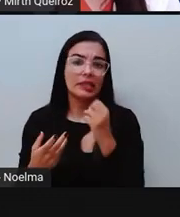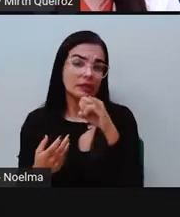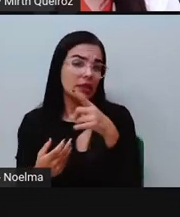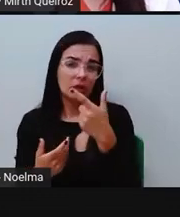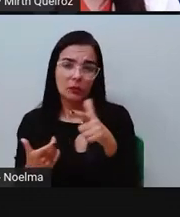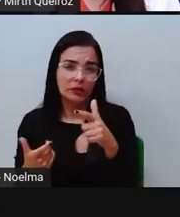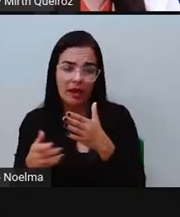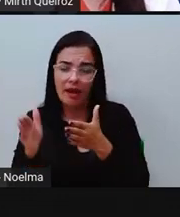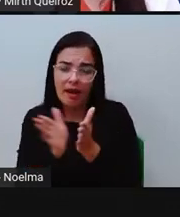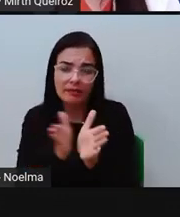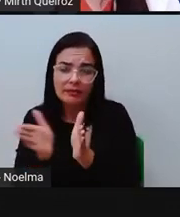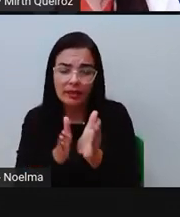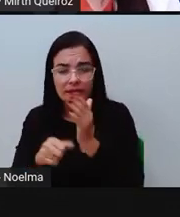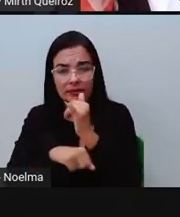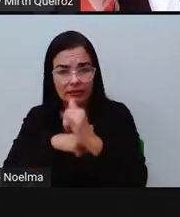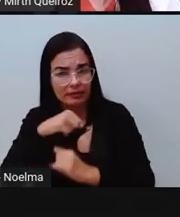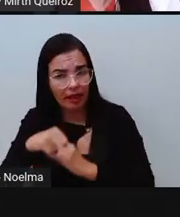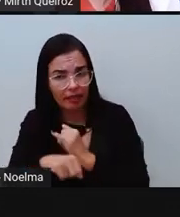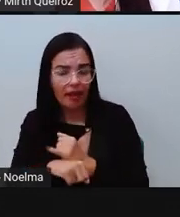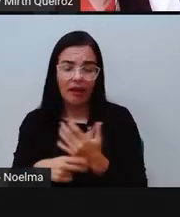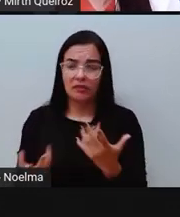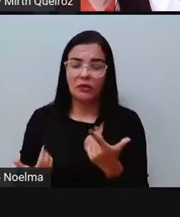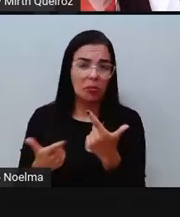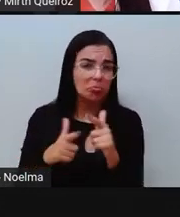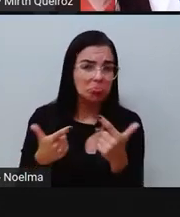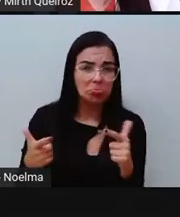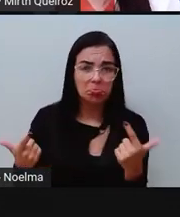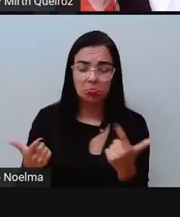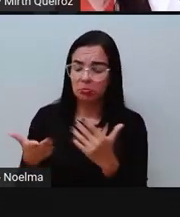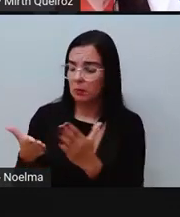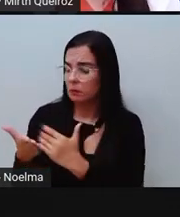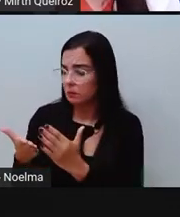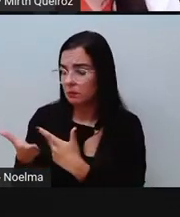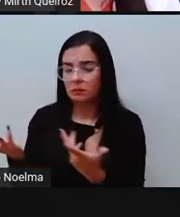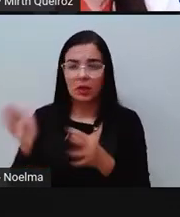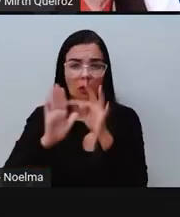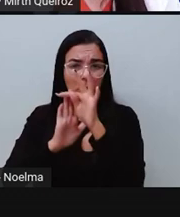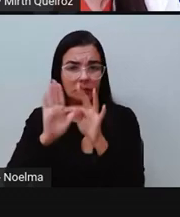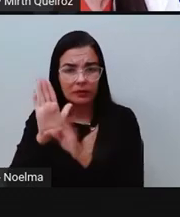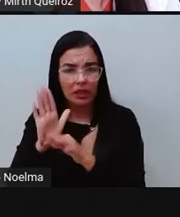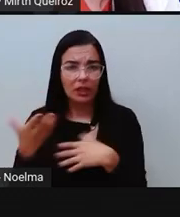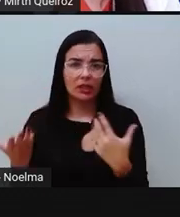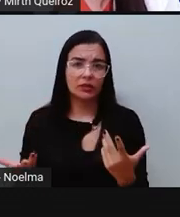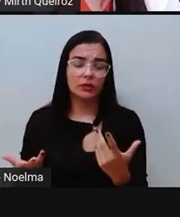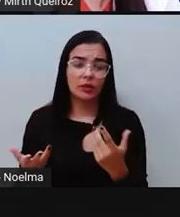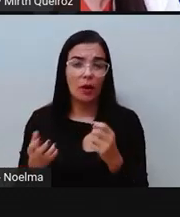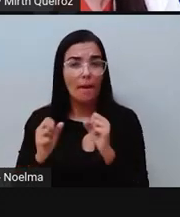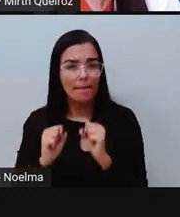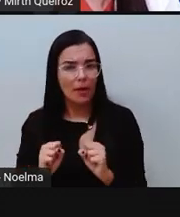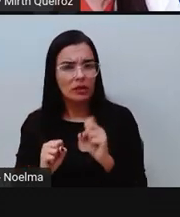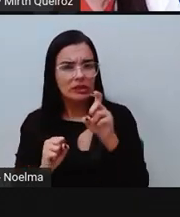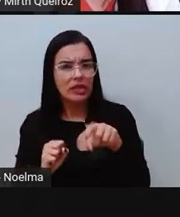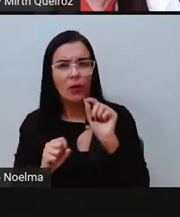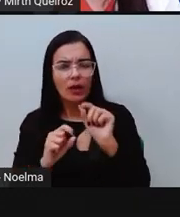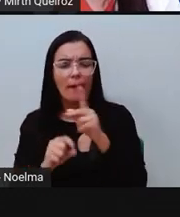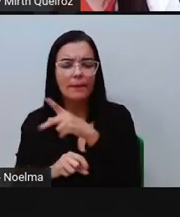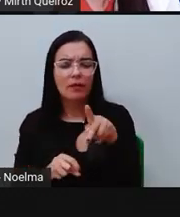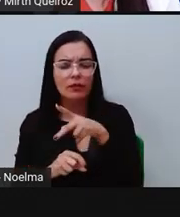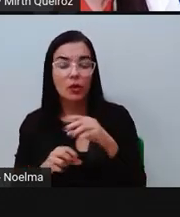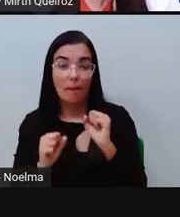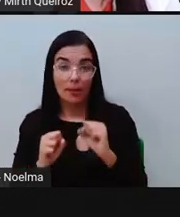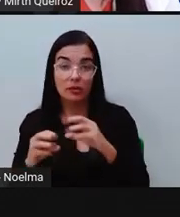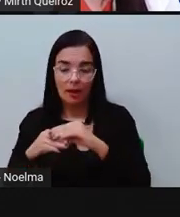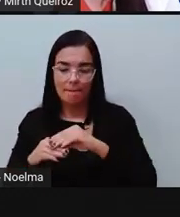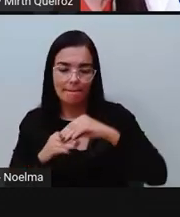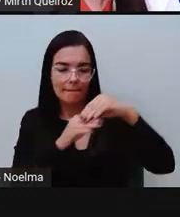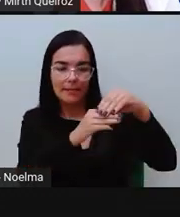tiverem acesso à internet, se vocês não tiverem aí o texto em mãos, porque pode ser que alguns professores tenham encaminhado para